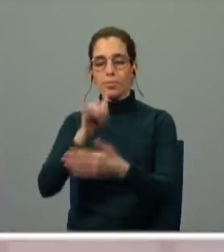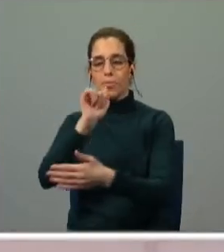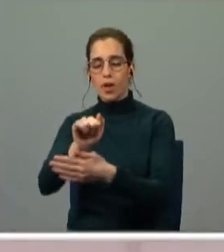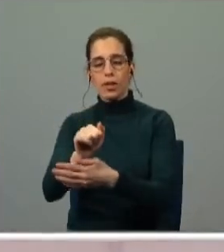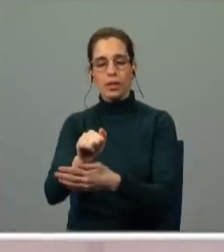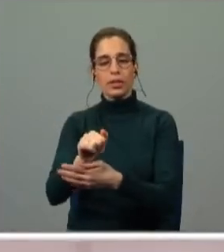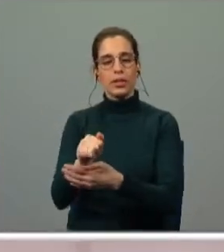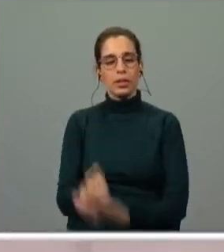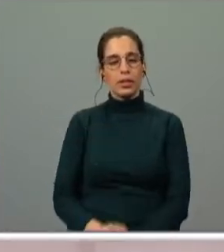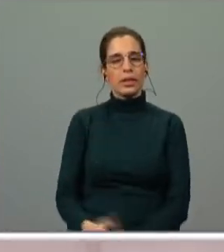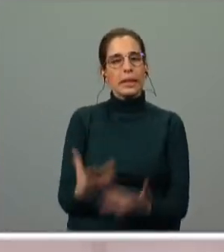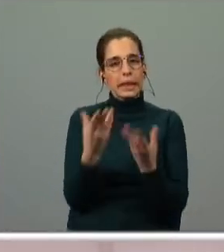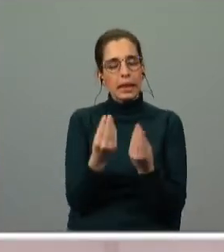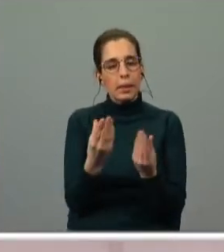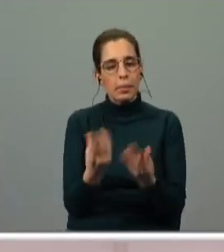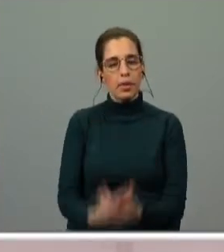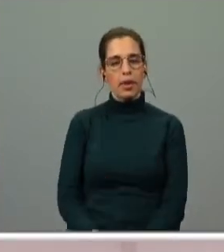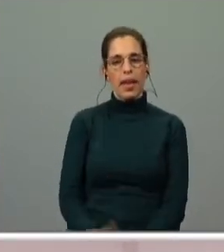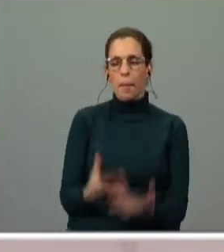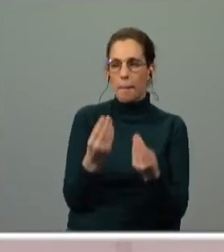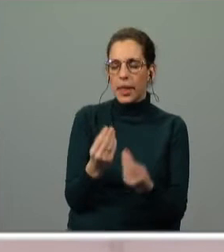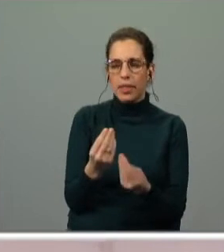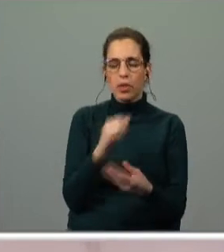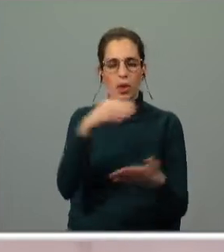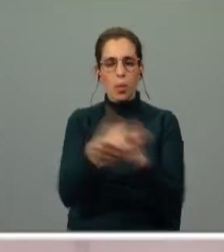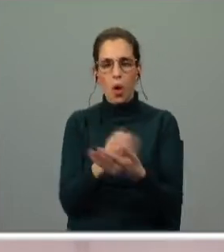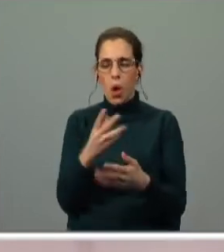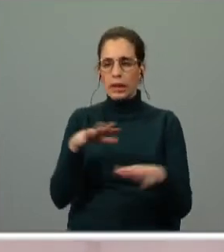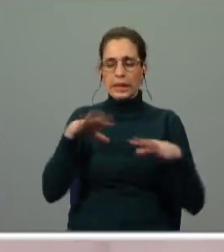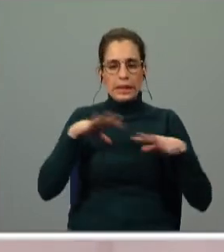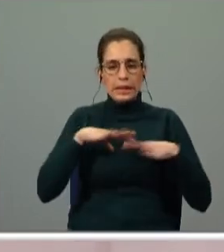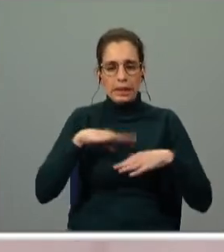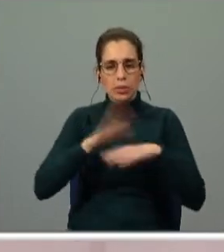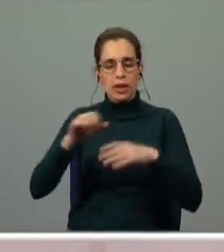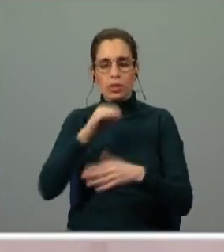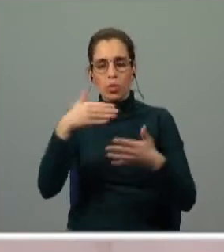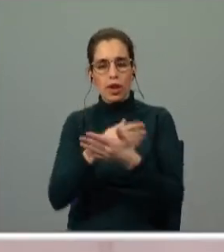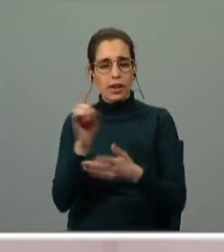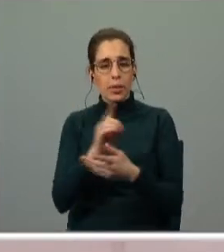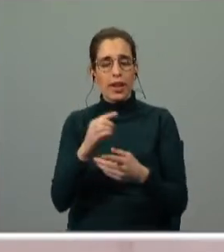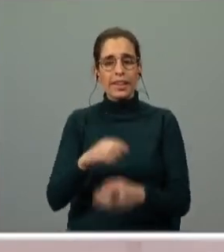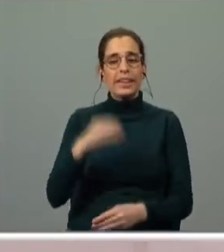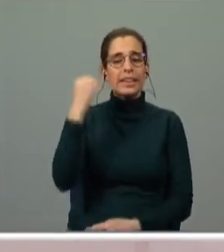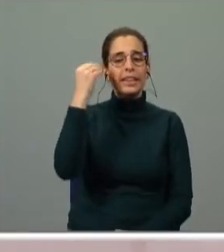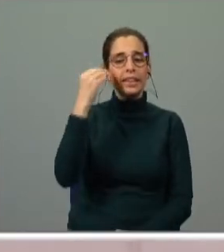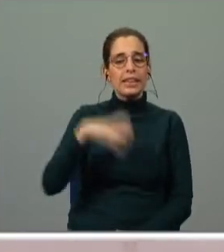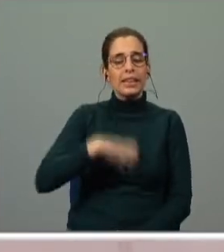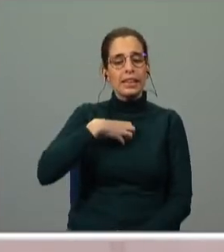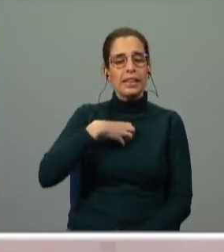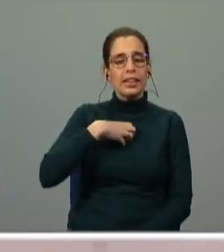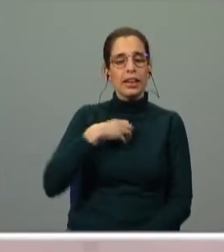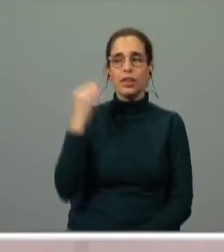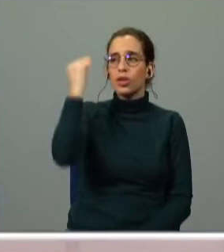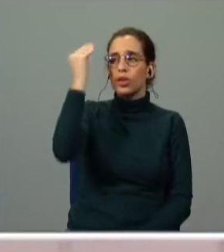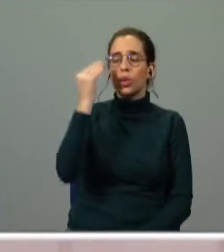a morte, ela não tinha medo da morte, nem se sentia aflita por ir morrer. Ela ia ter, era, saudades dos filhos e do seu amor.